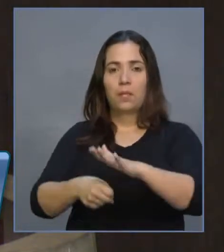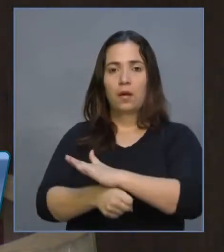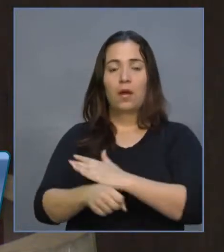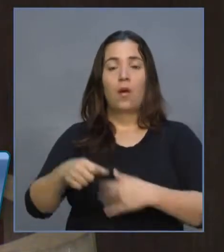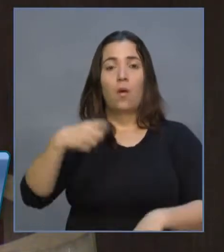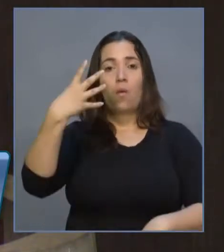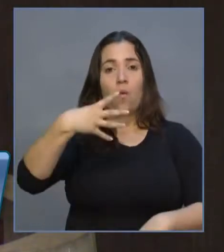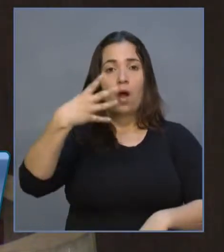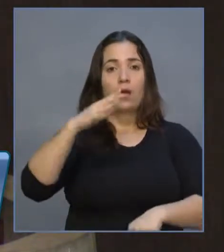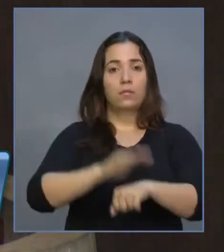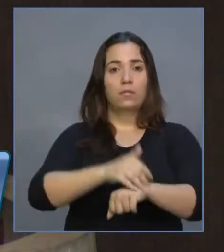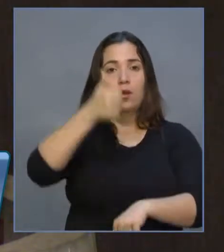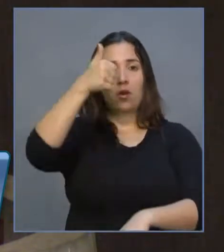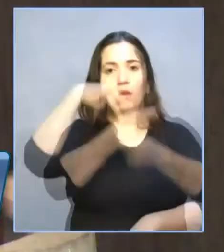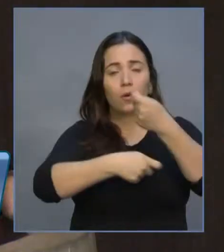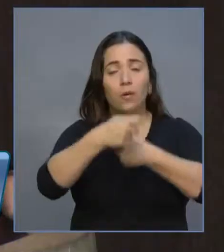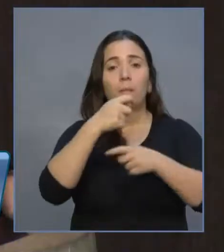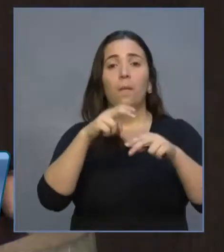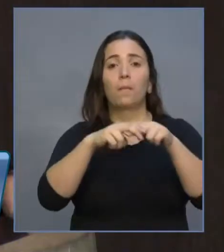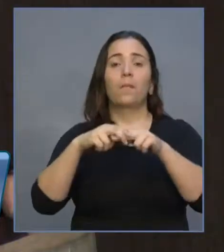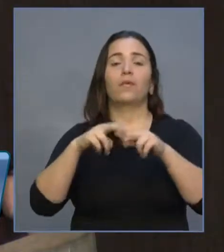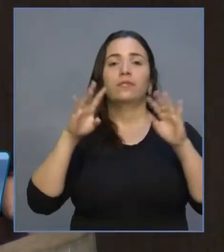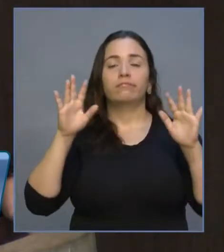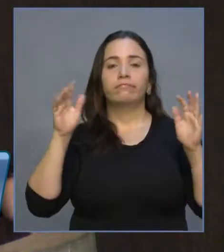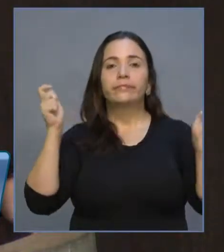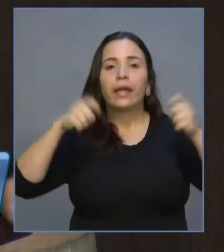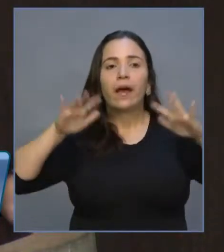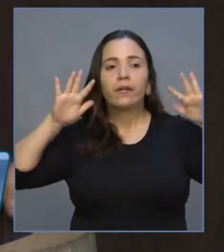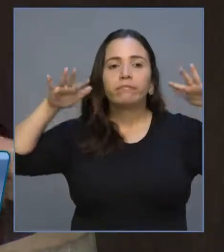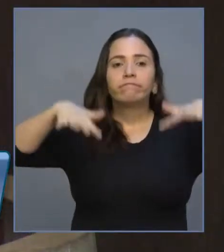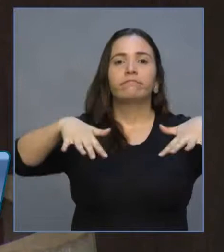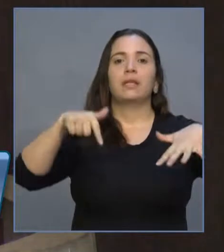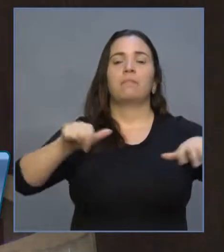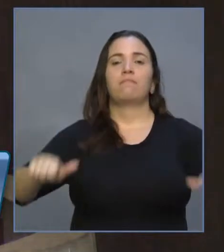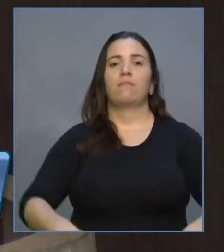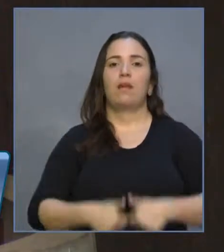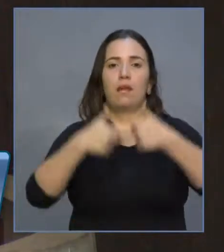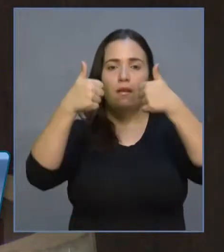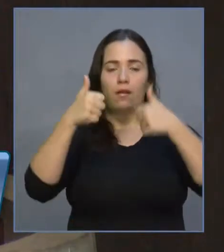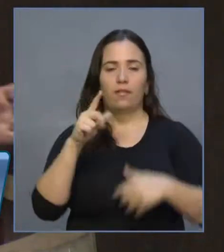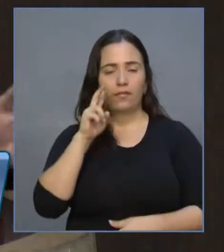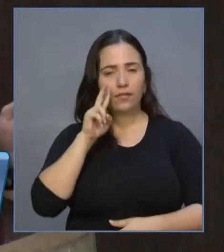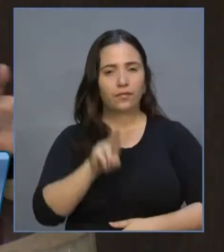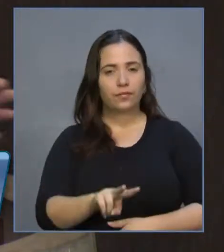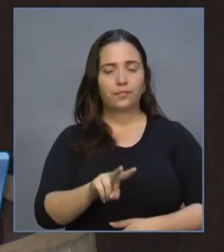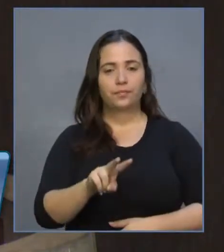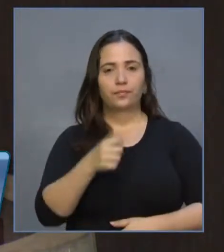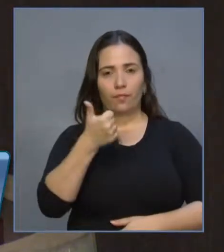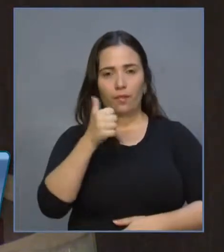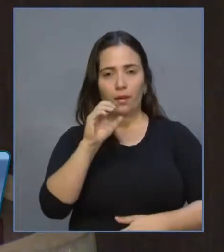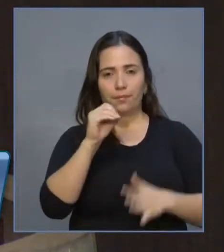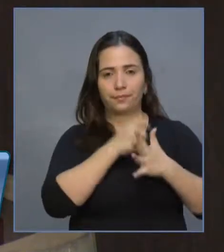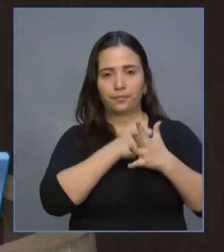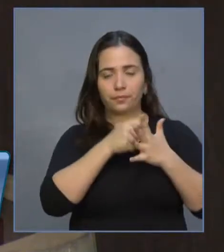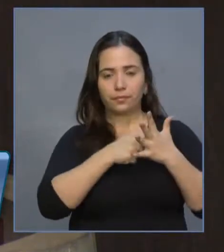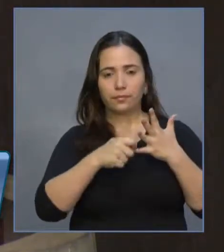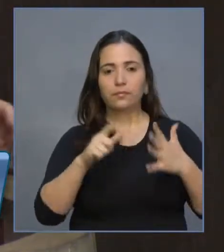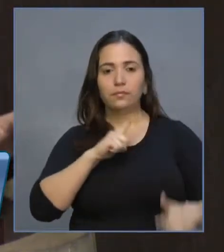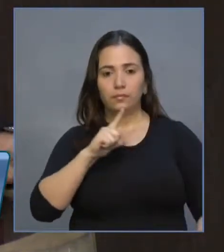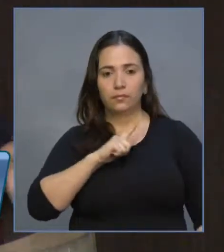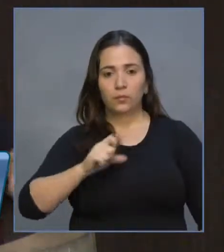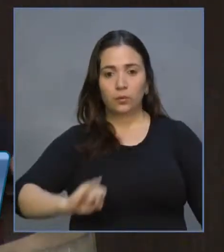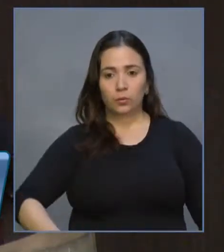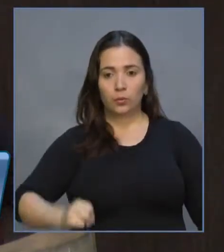Nordeste, divulgado pelo Ministério do Trabalho. Temos visto também que, ao longo desses últimos 10 meses, a taxa de juros